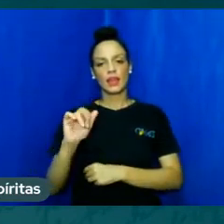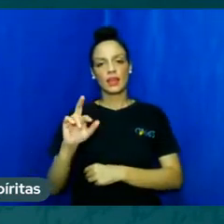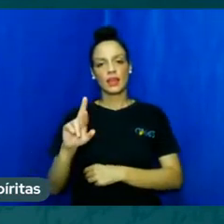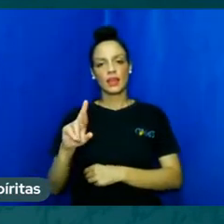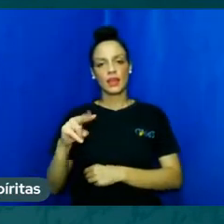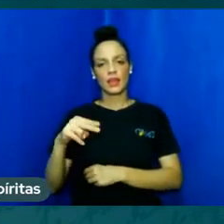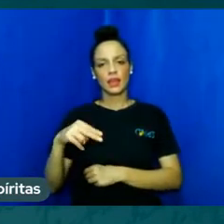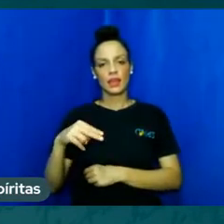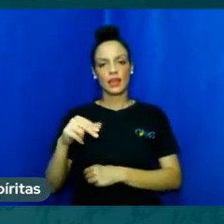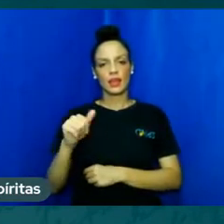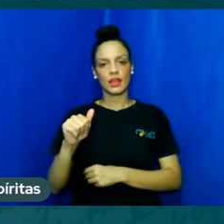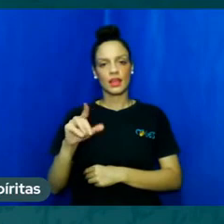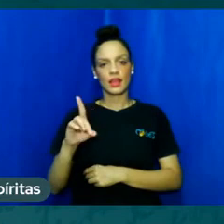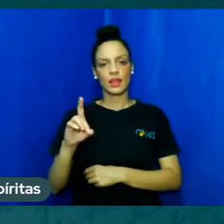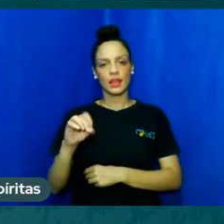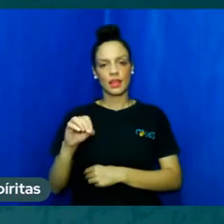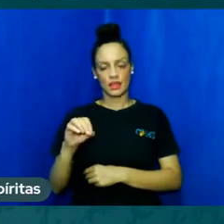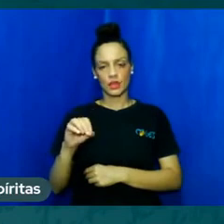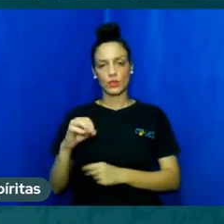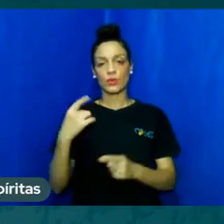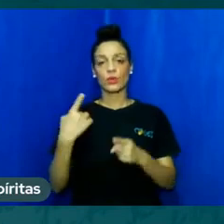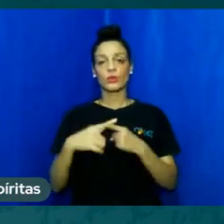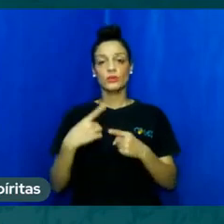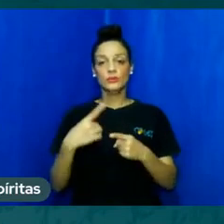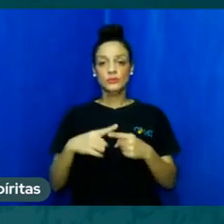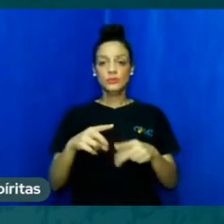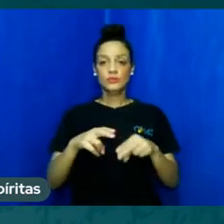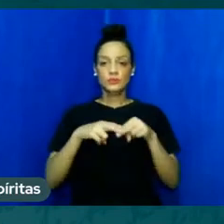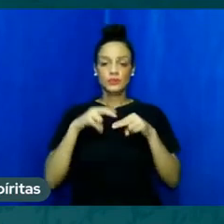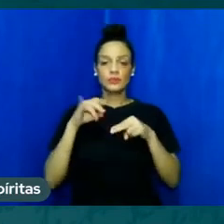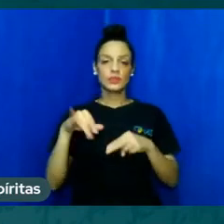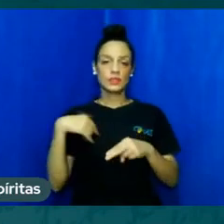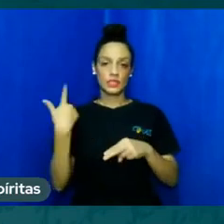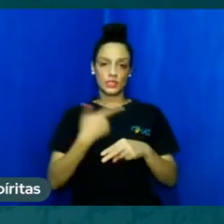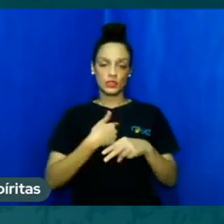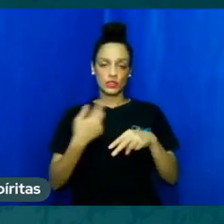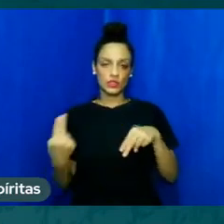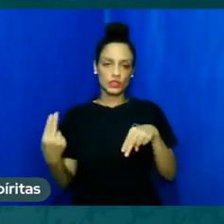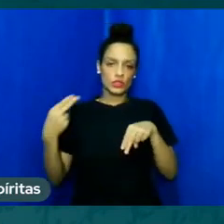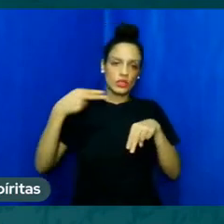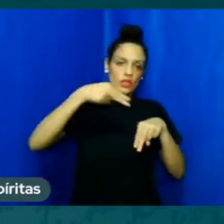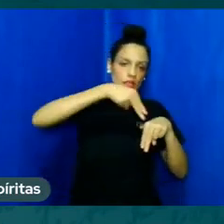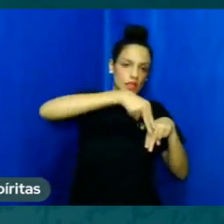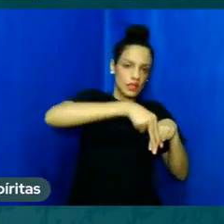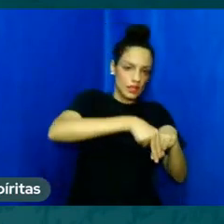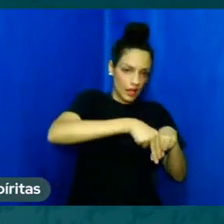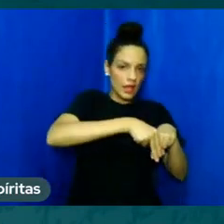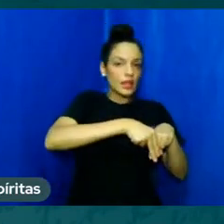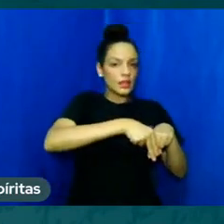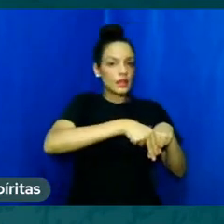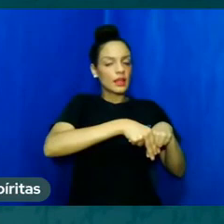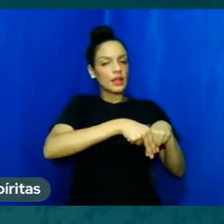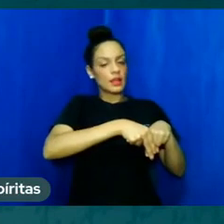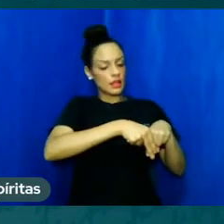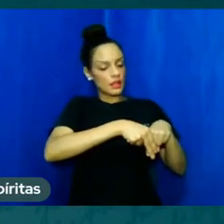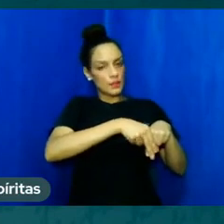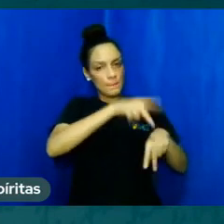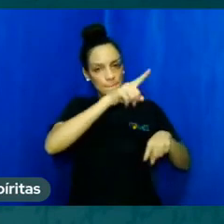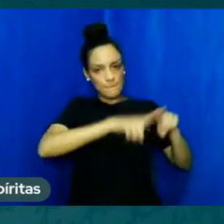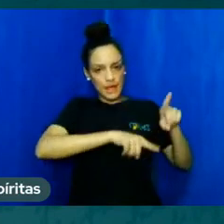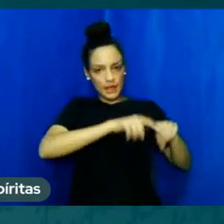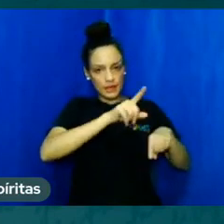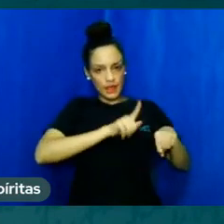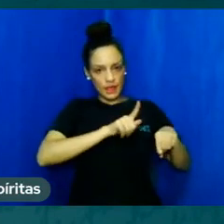nós, na interação com a matéria, nós nos transformamos numa pessoa. Por exemplo,